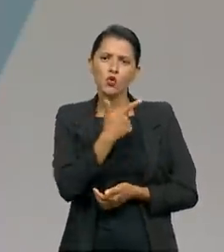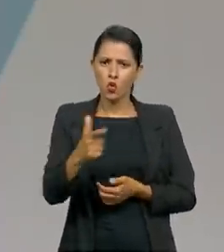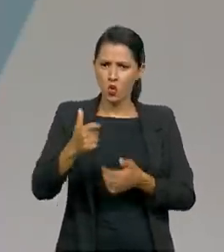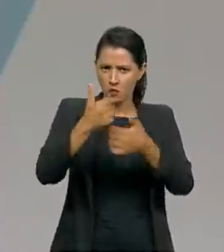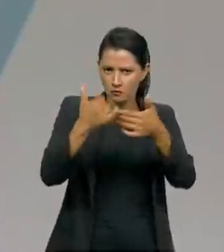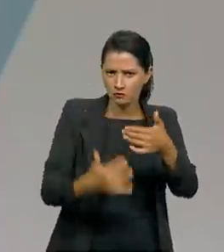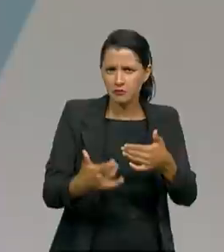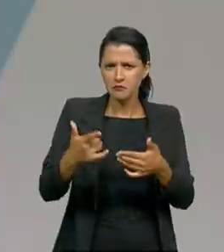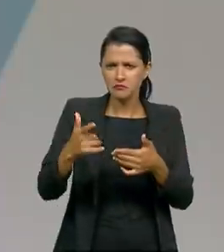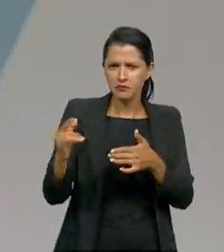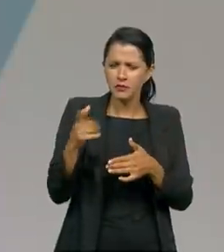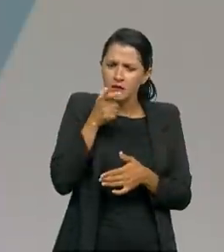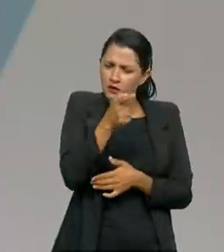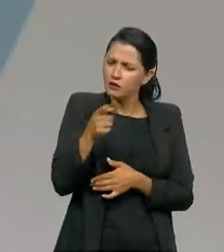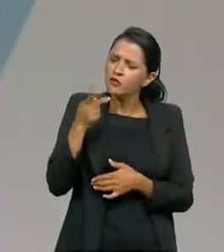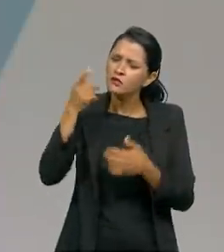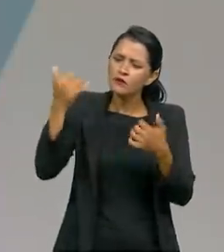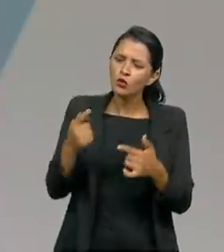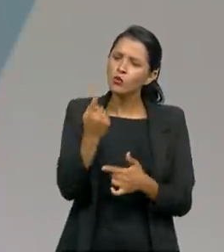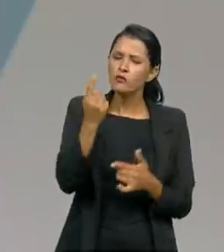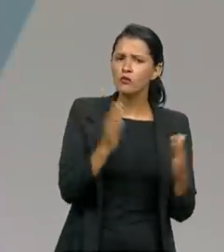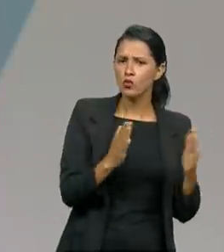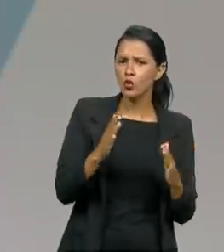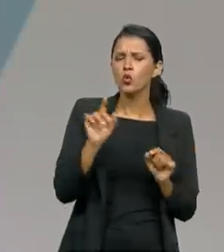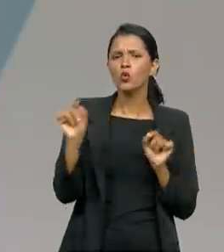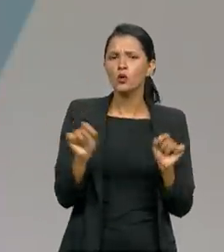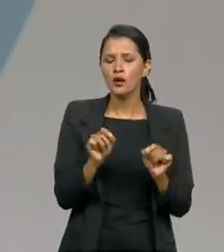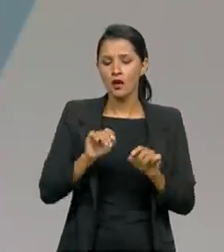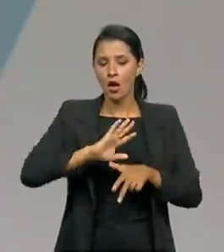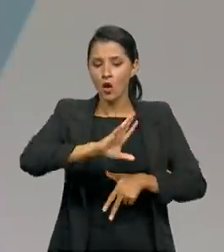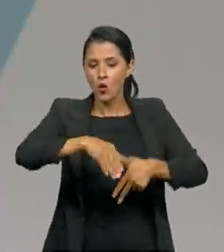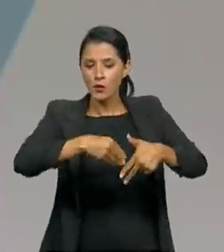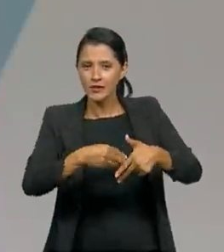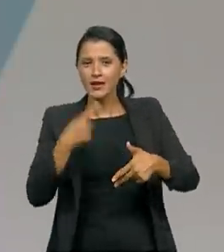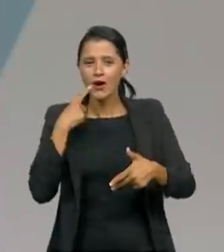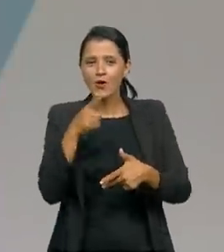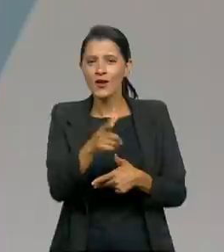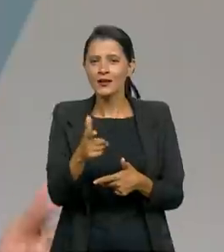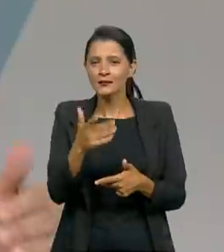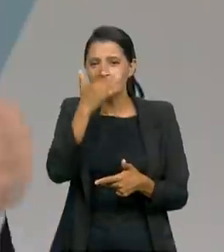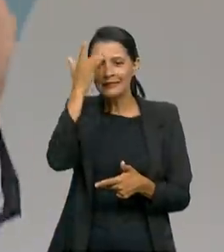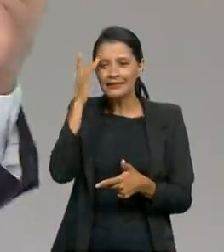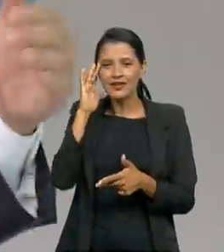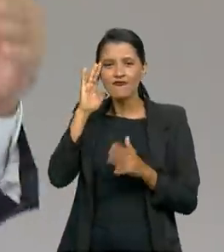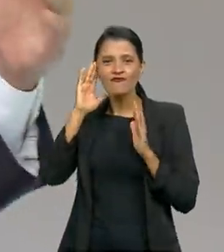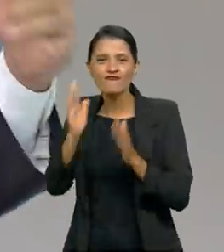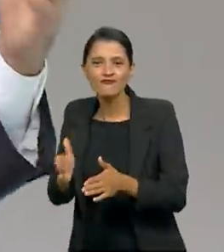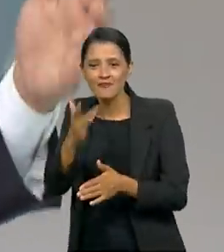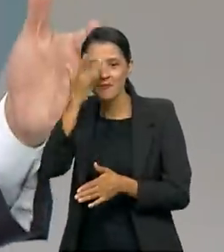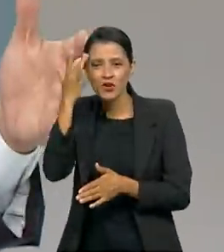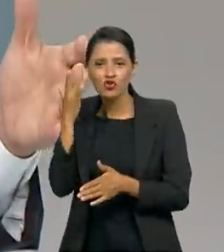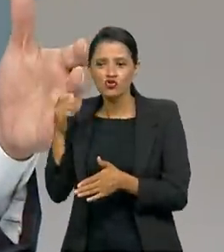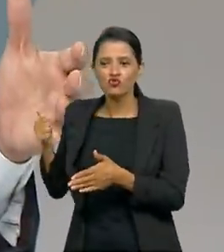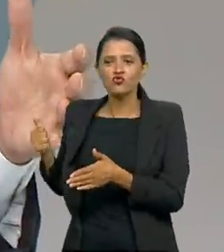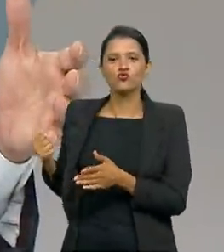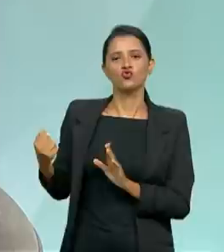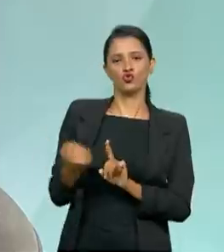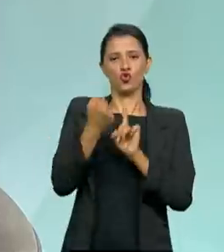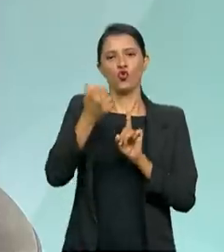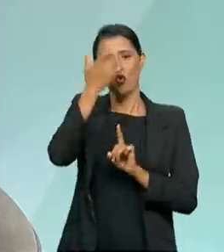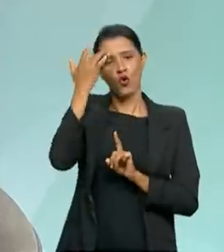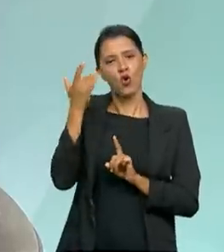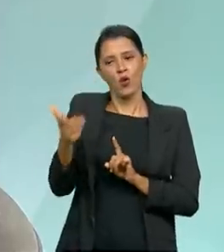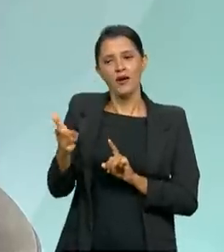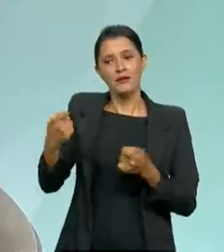que o senhor levantou no primeiro bloco, é que a corrupção, ela atinge diretamente as pessoas que mais necessitam dos serviços públicos